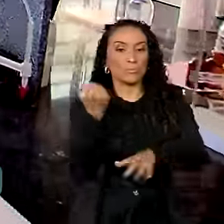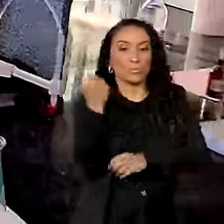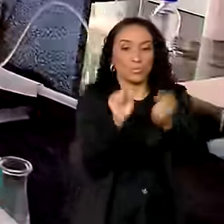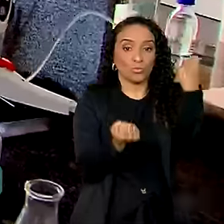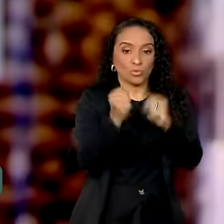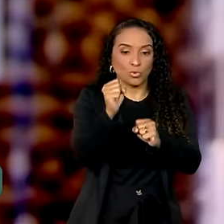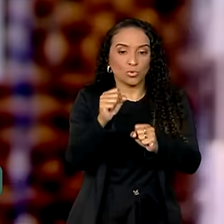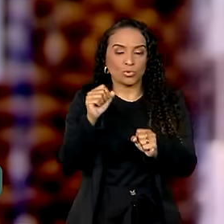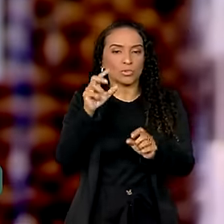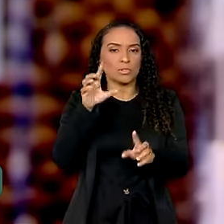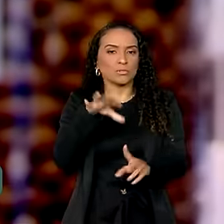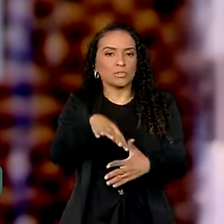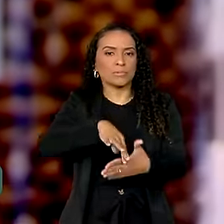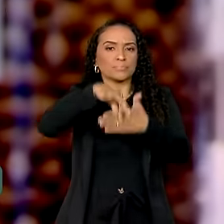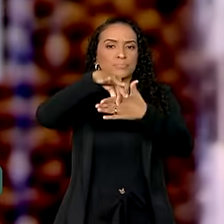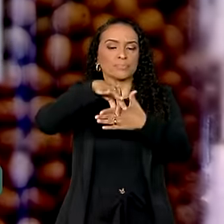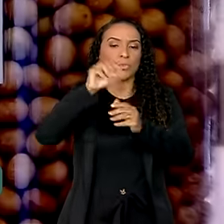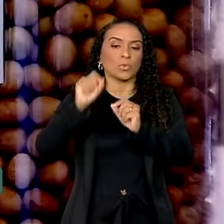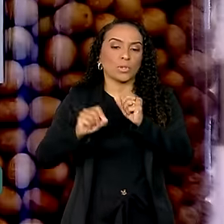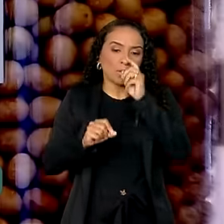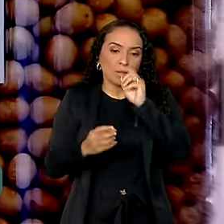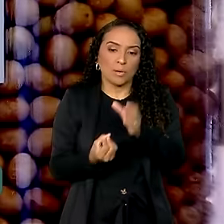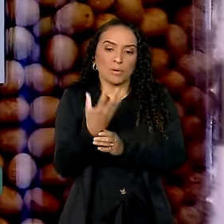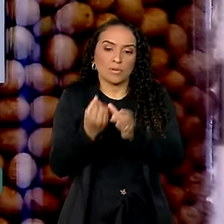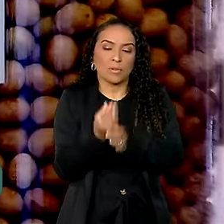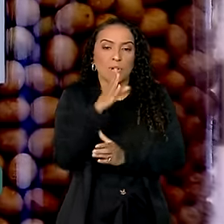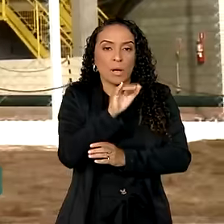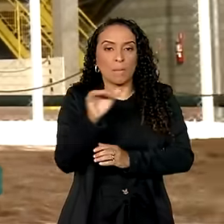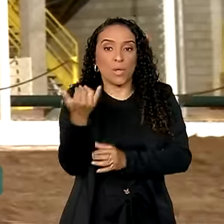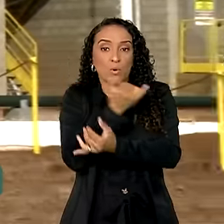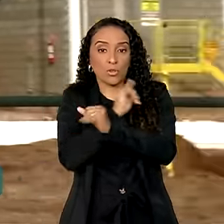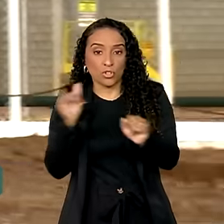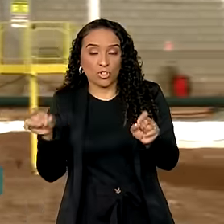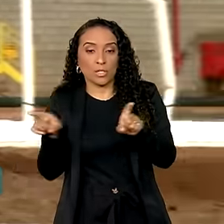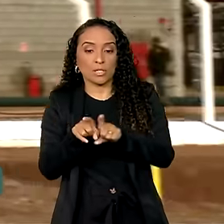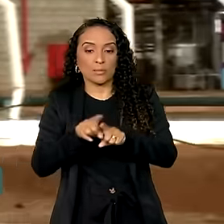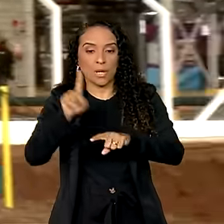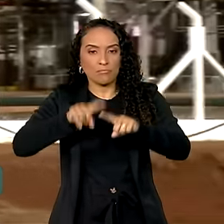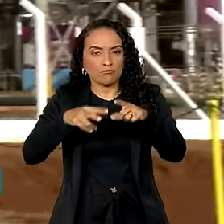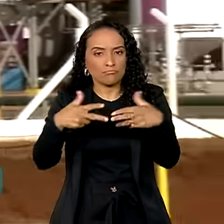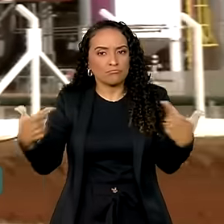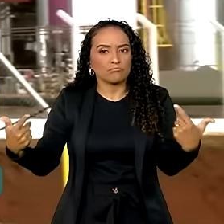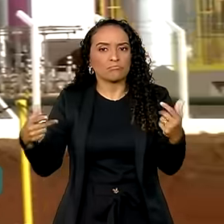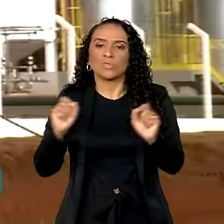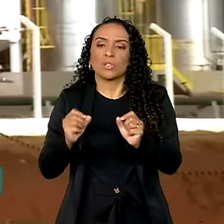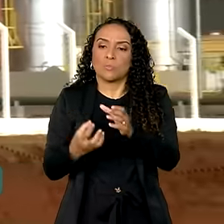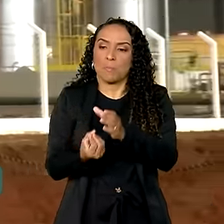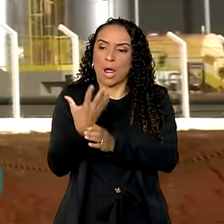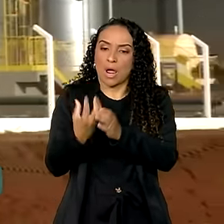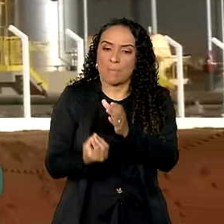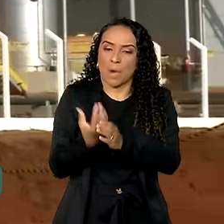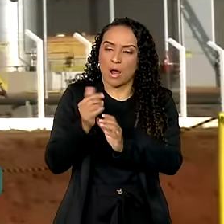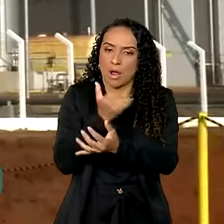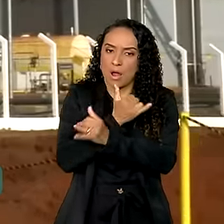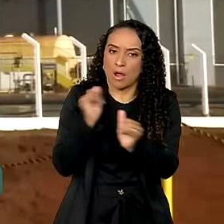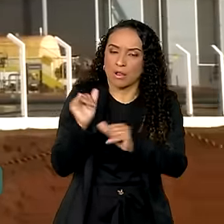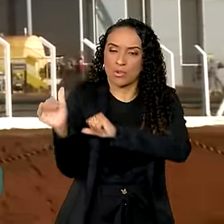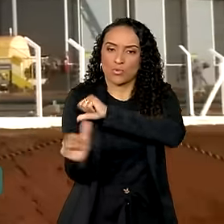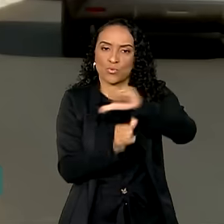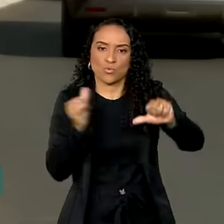definidas como prioridade a produção de bioenergia e de equipamentos para a geração de energia